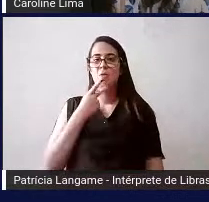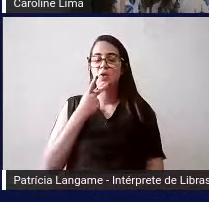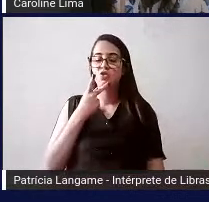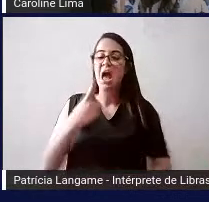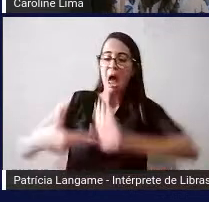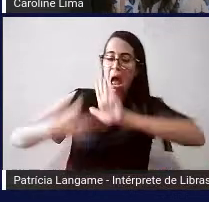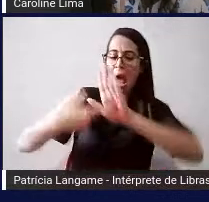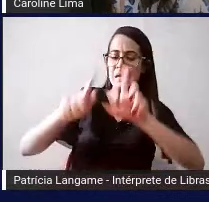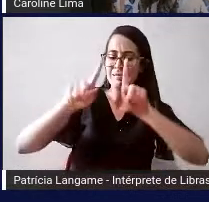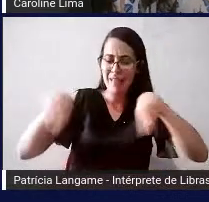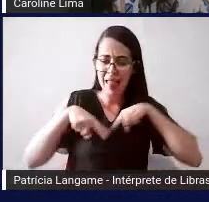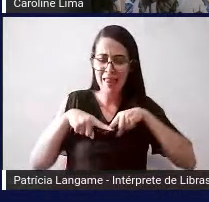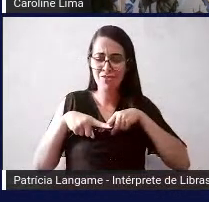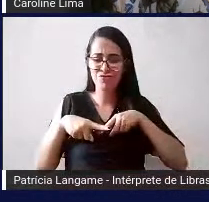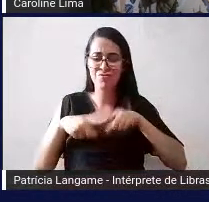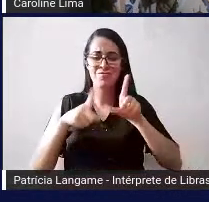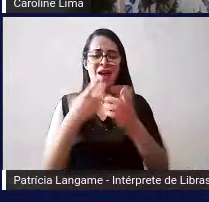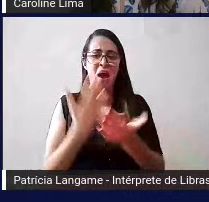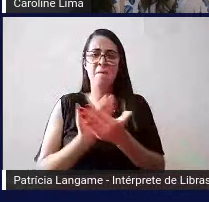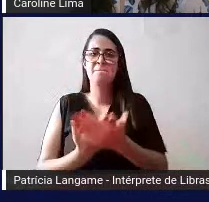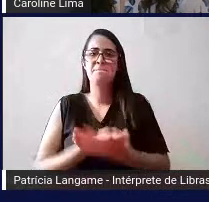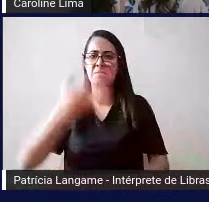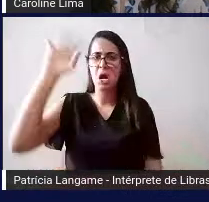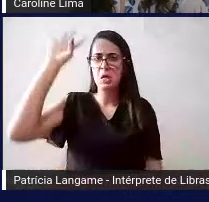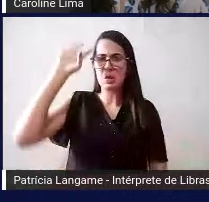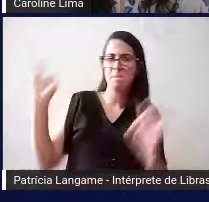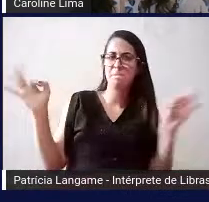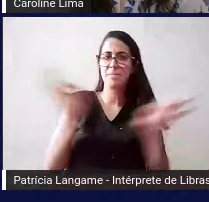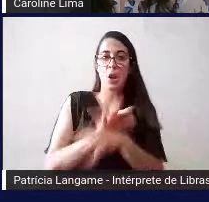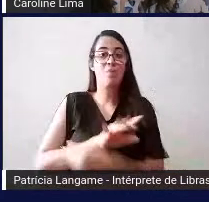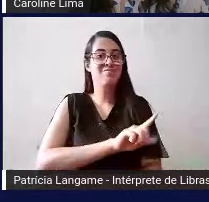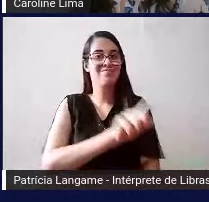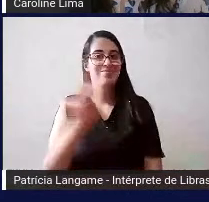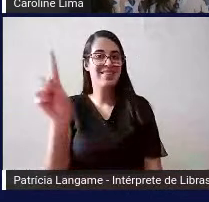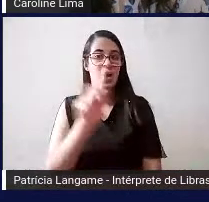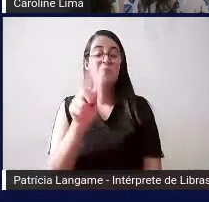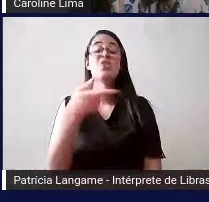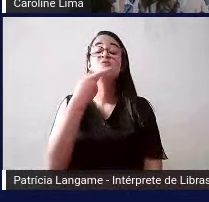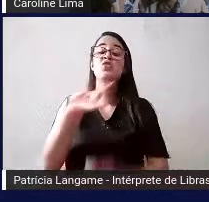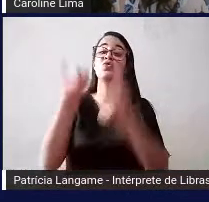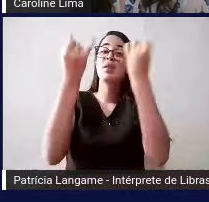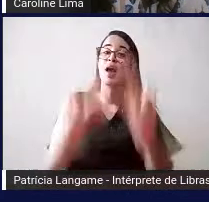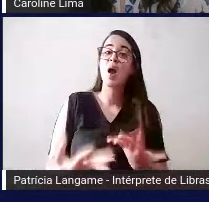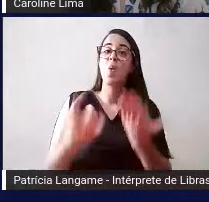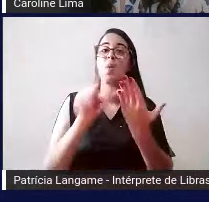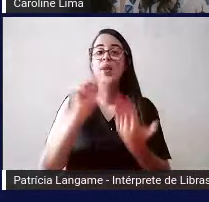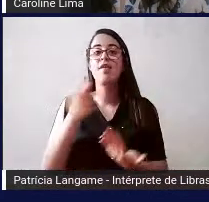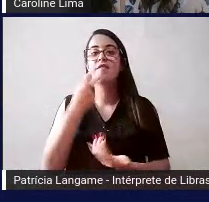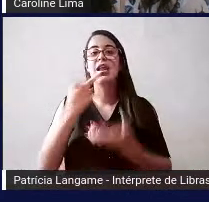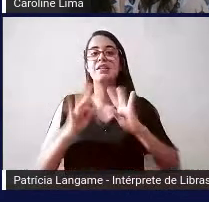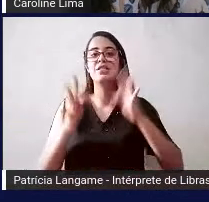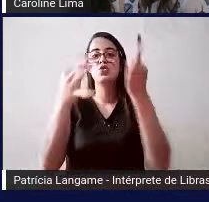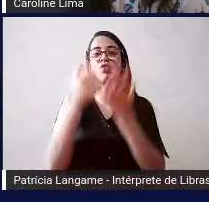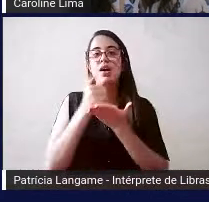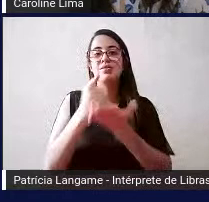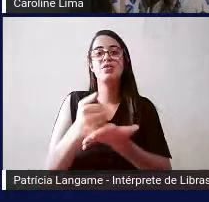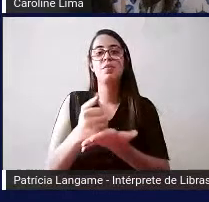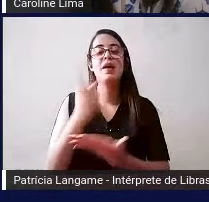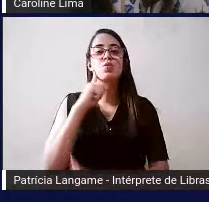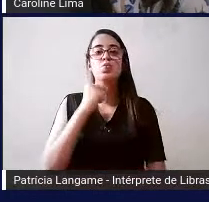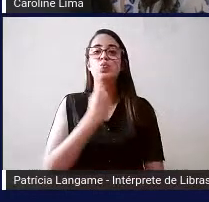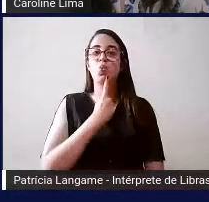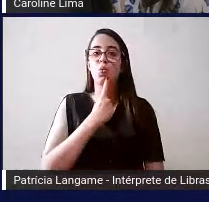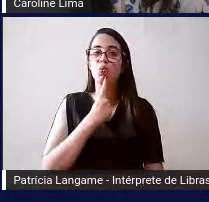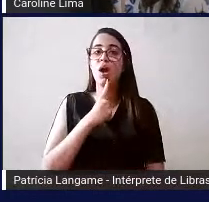achar que as coisas estão resolvidas então o que a gente tem que destacar quando a gente fala de tecnologia assistiva para surdo é